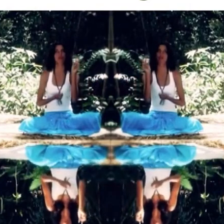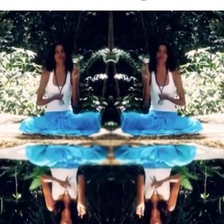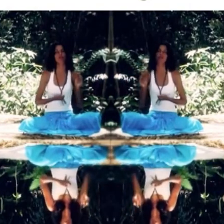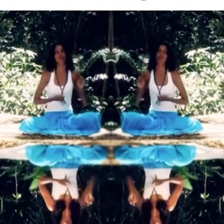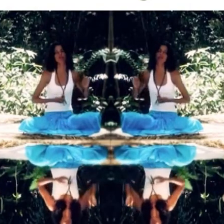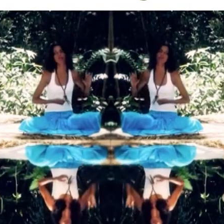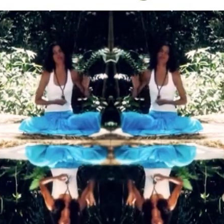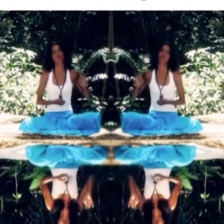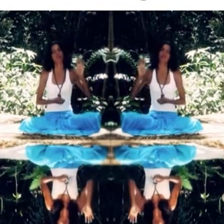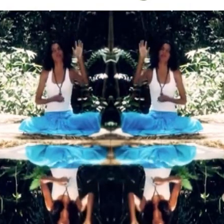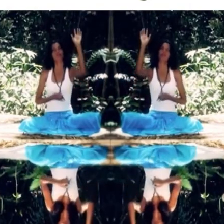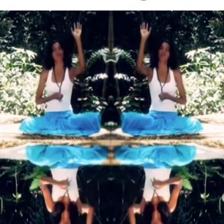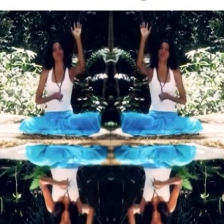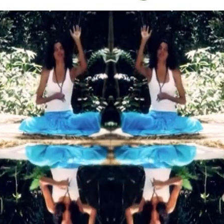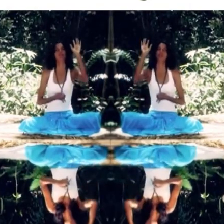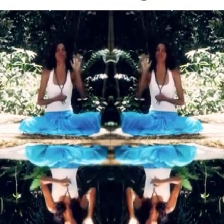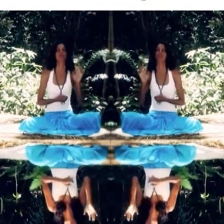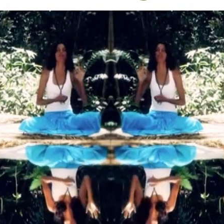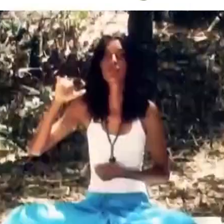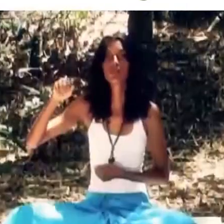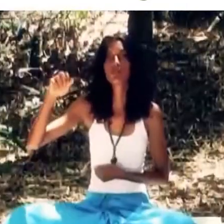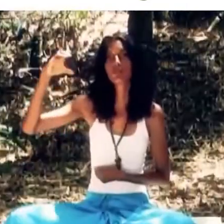É o verso só